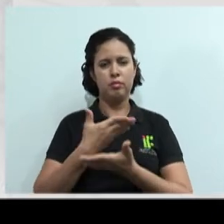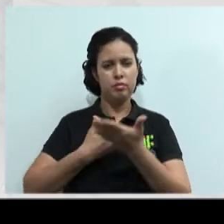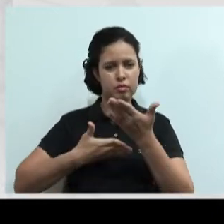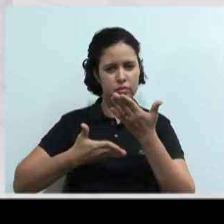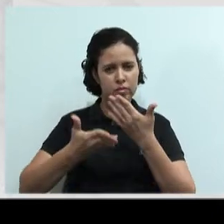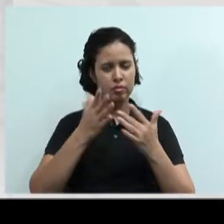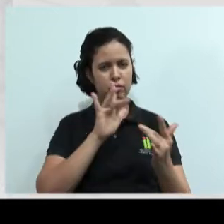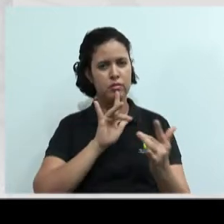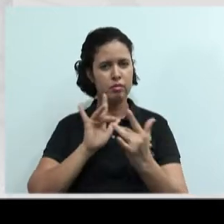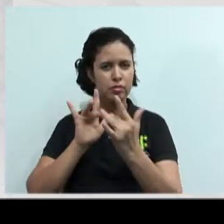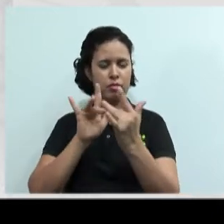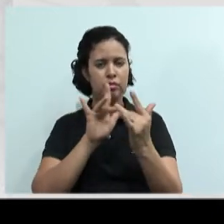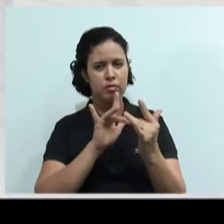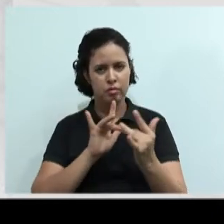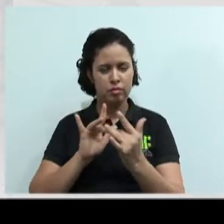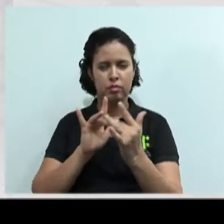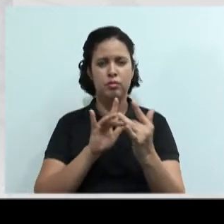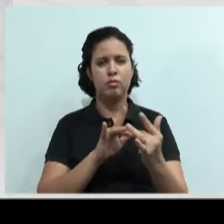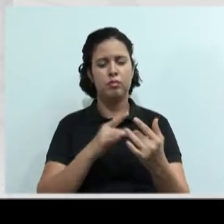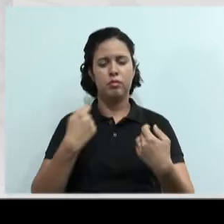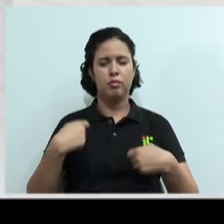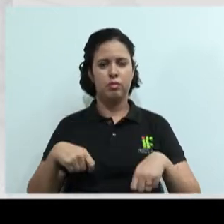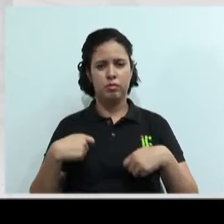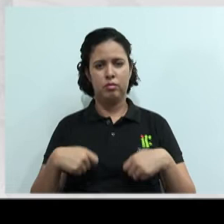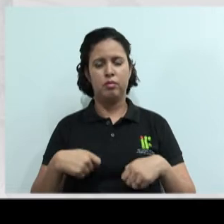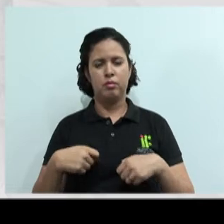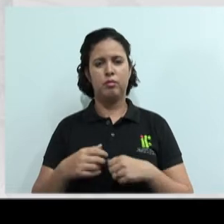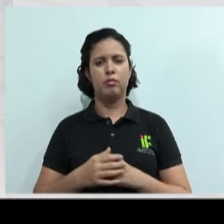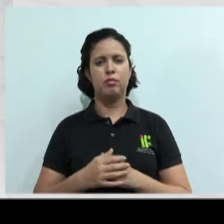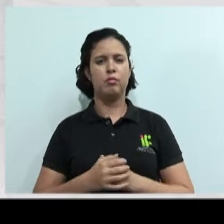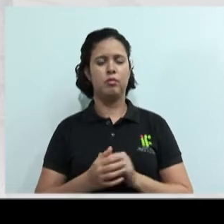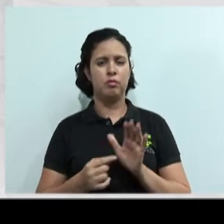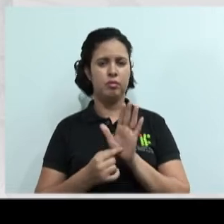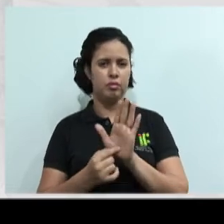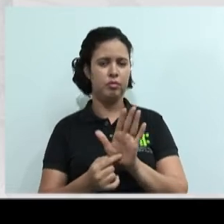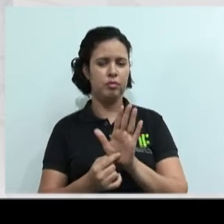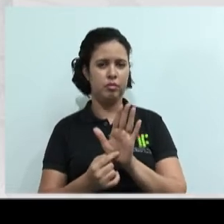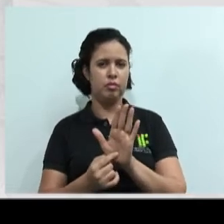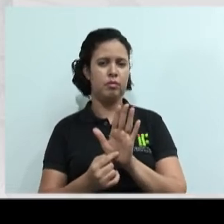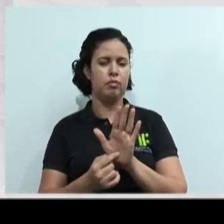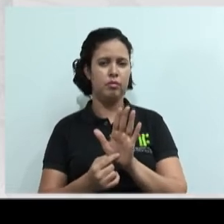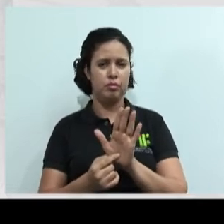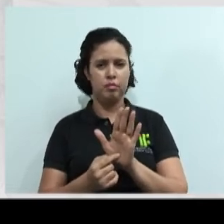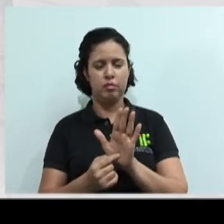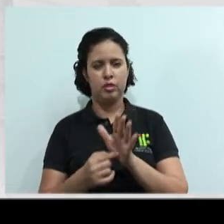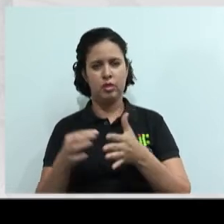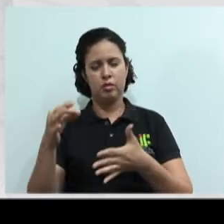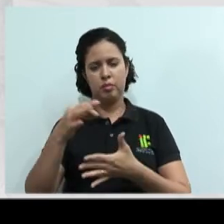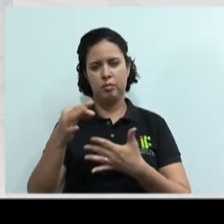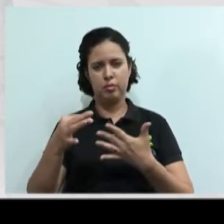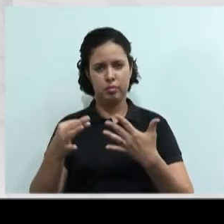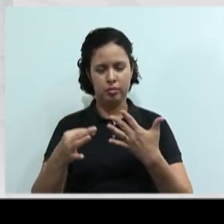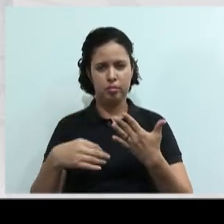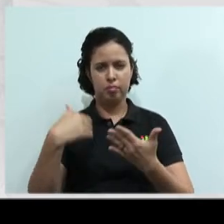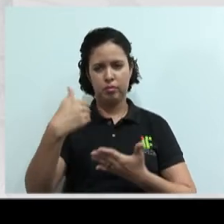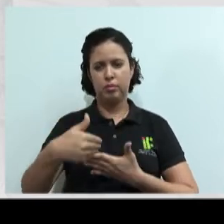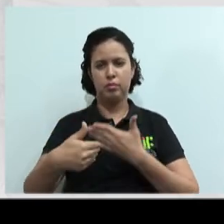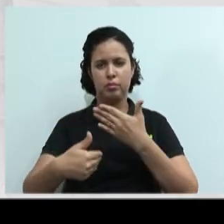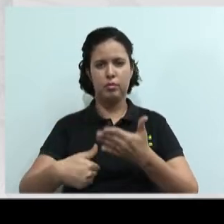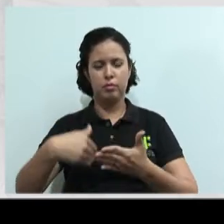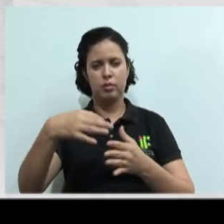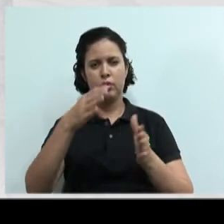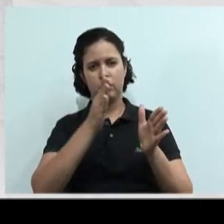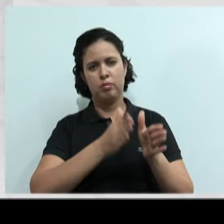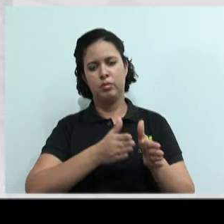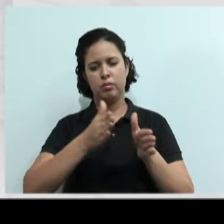um negociador estável existe um pouco mais de tempo. E apresente seus pontos de forma gradativa e ordenada,